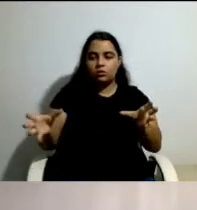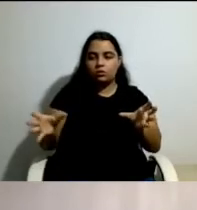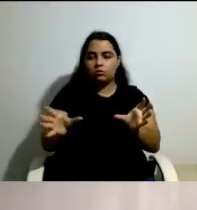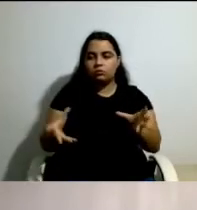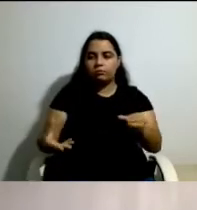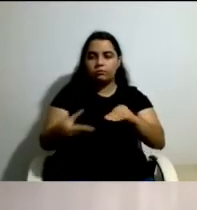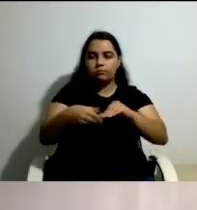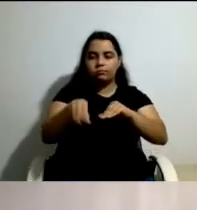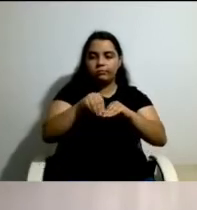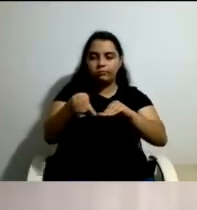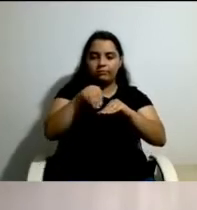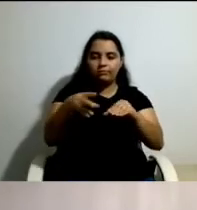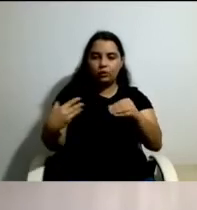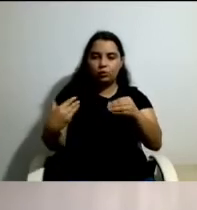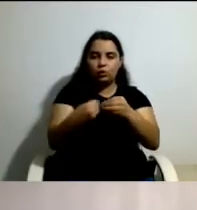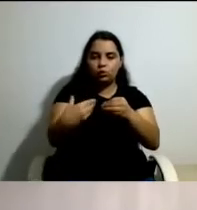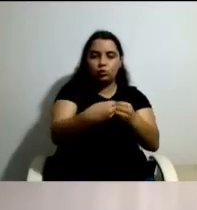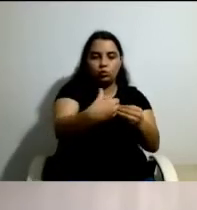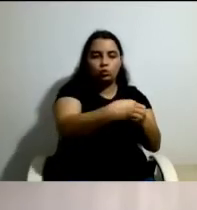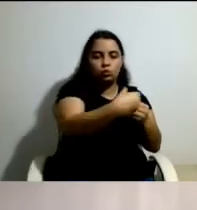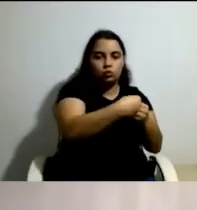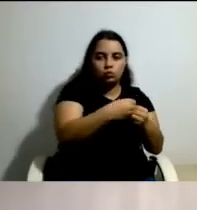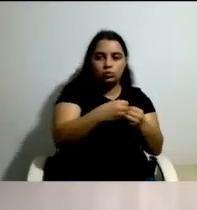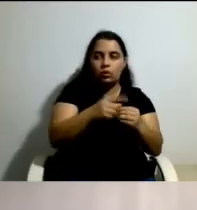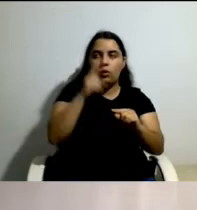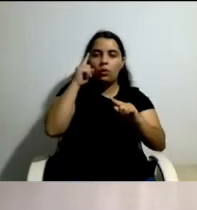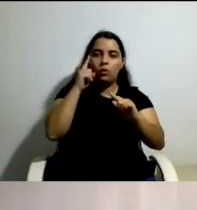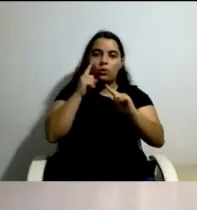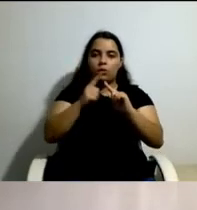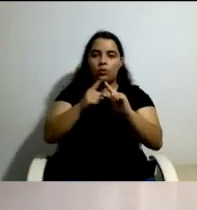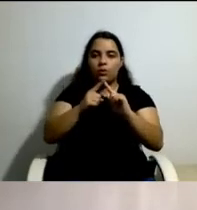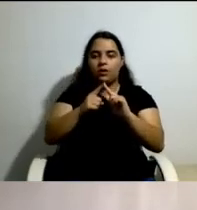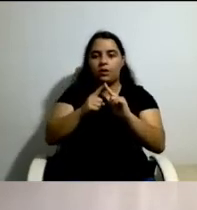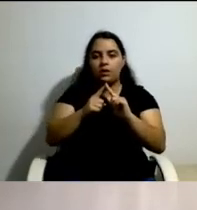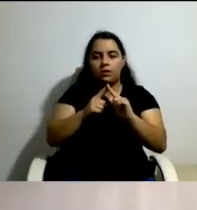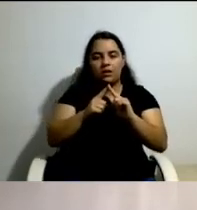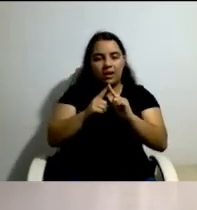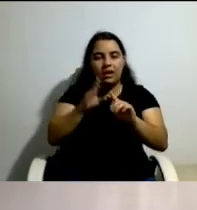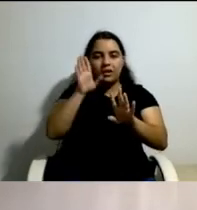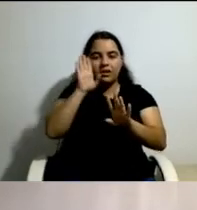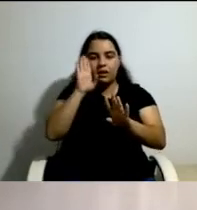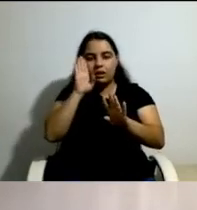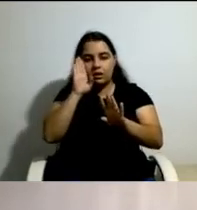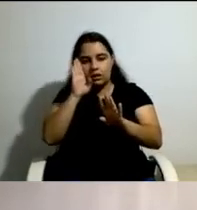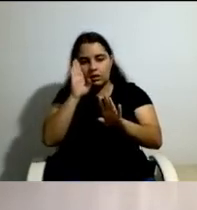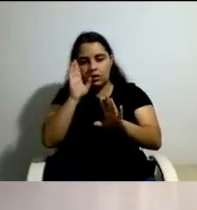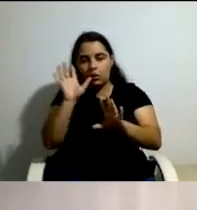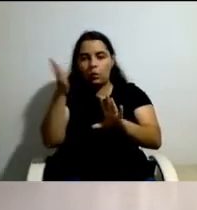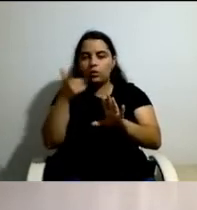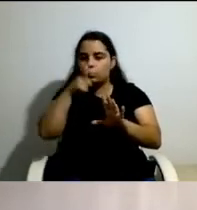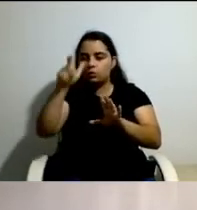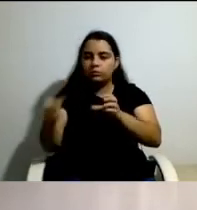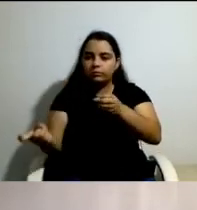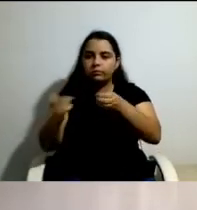precaver, então, a entrada para as habitações e as necessidades legítimas de um número de horas